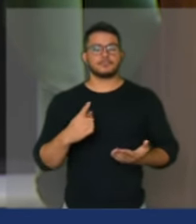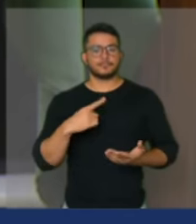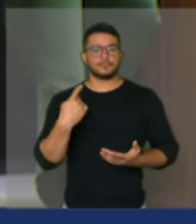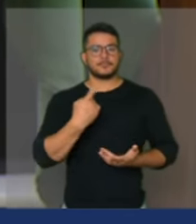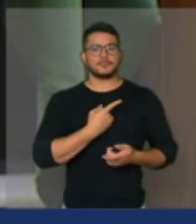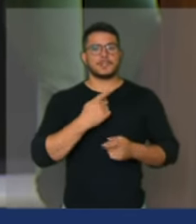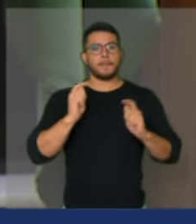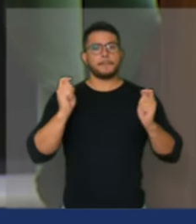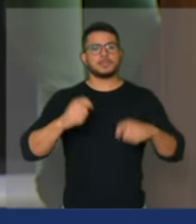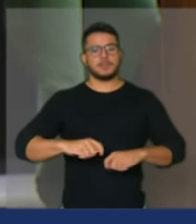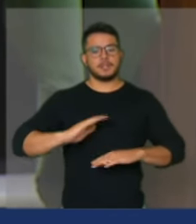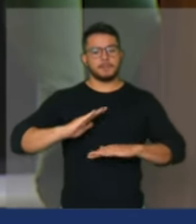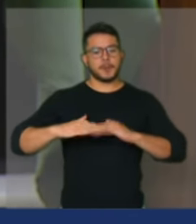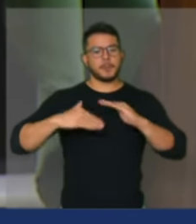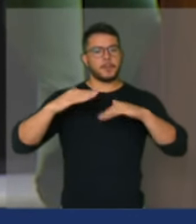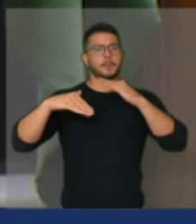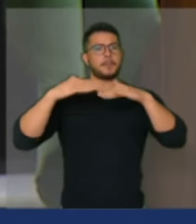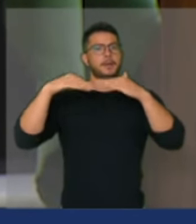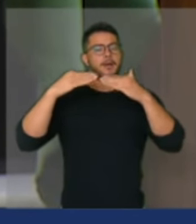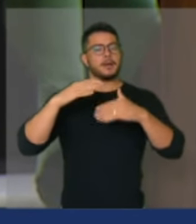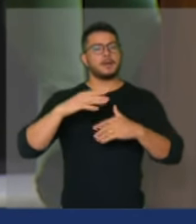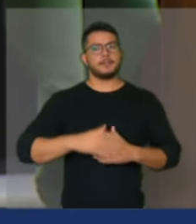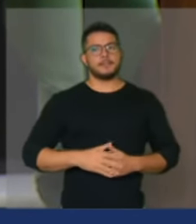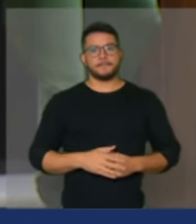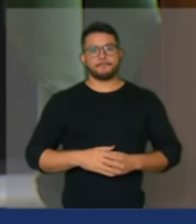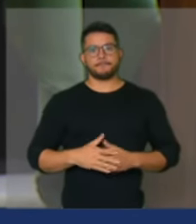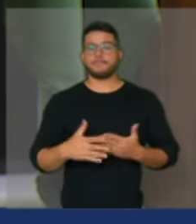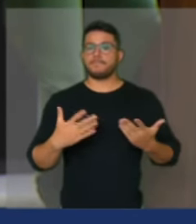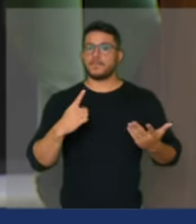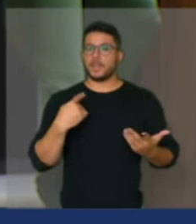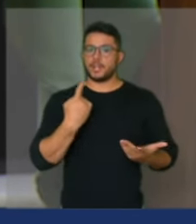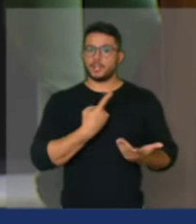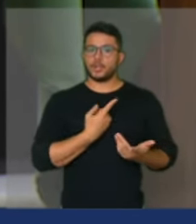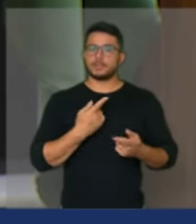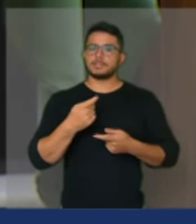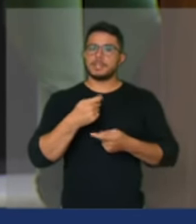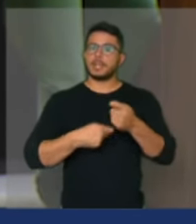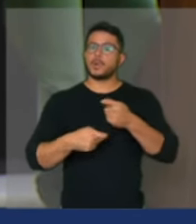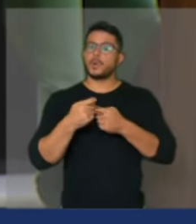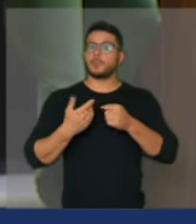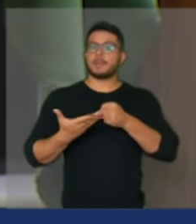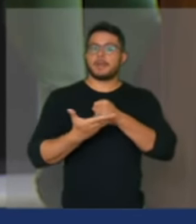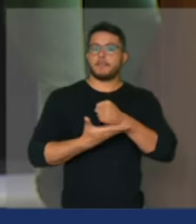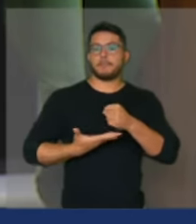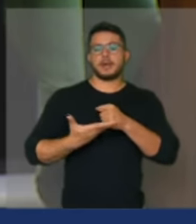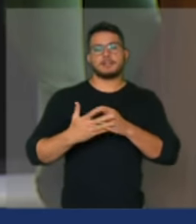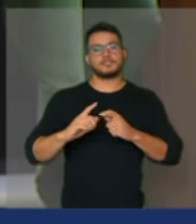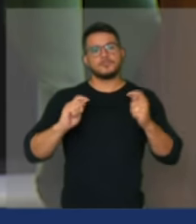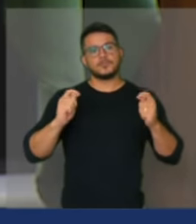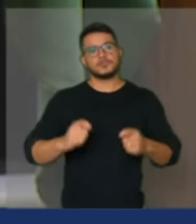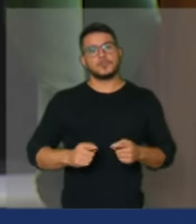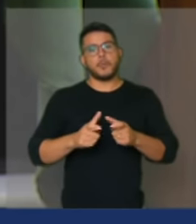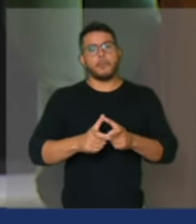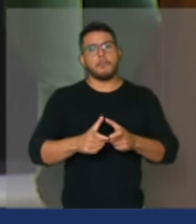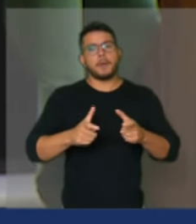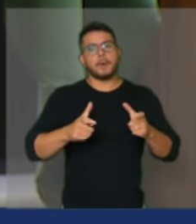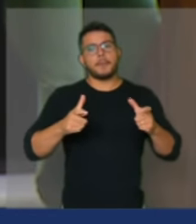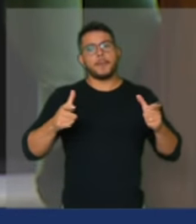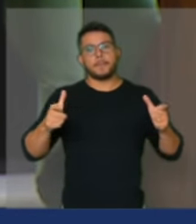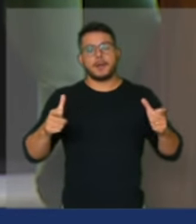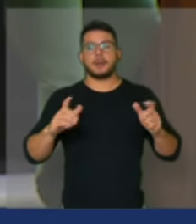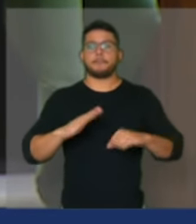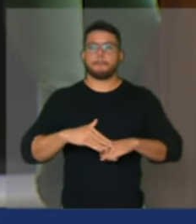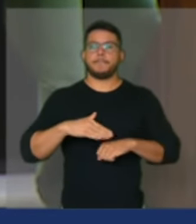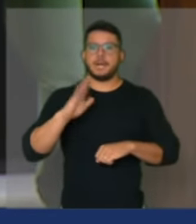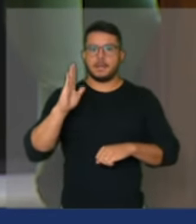de se desenvolver. Nós damos a nossa economia de base a condição de crescer a condição de ver realmente o